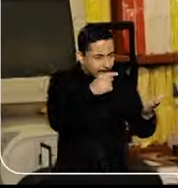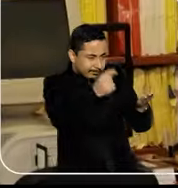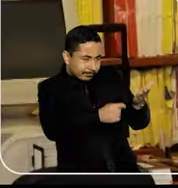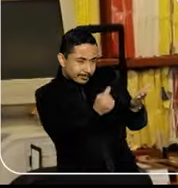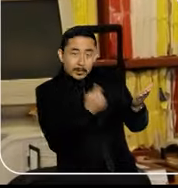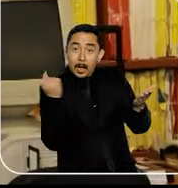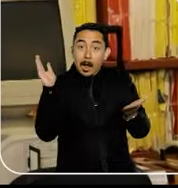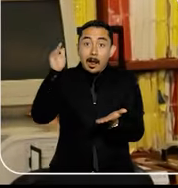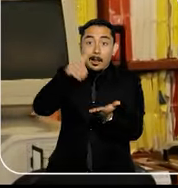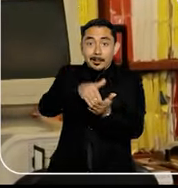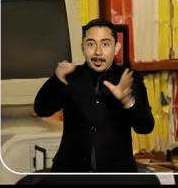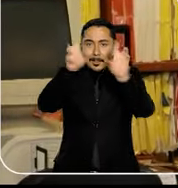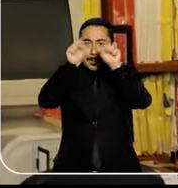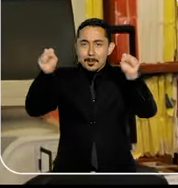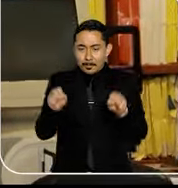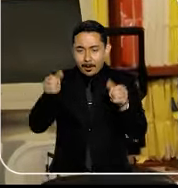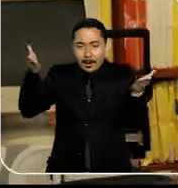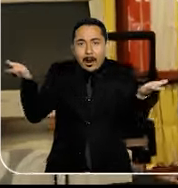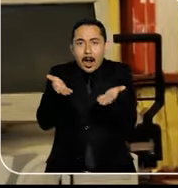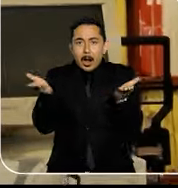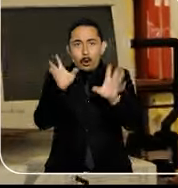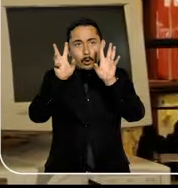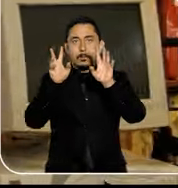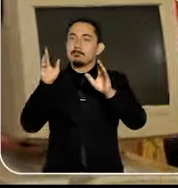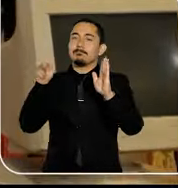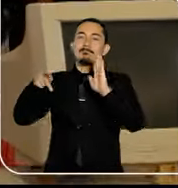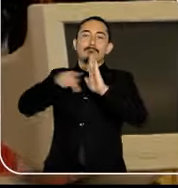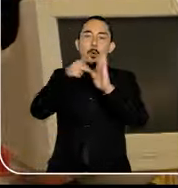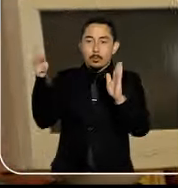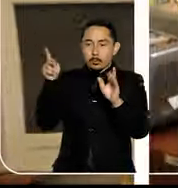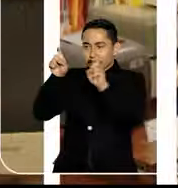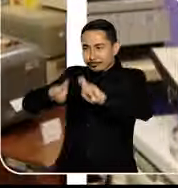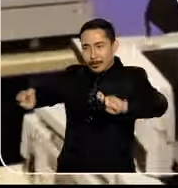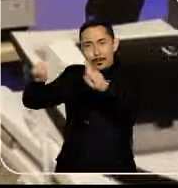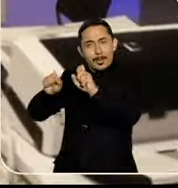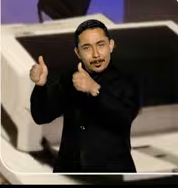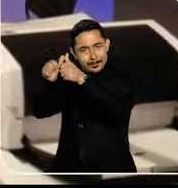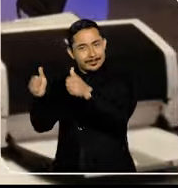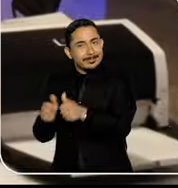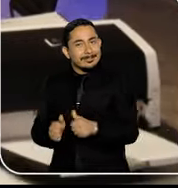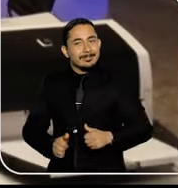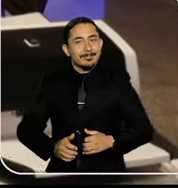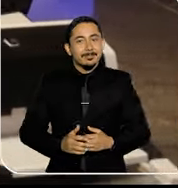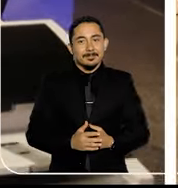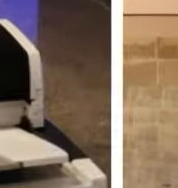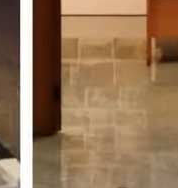até o Tribunal se tornar numa corte totalmente digital.